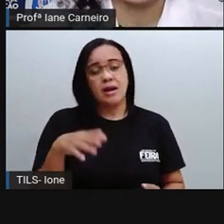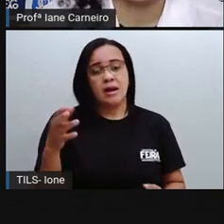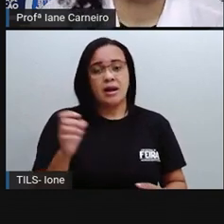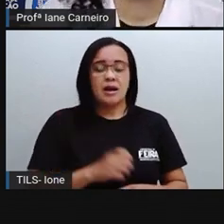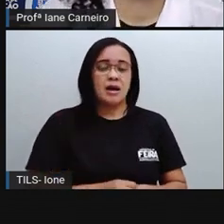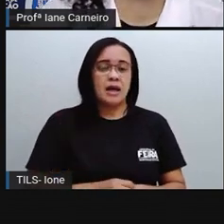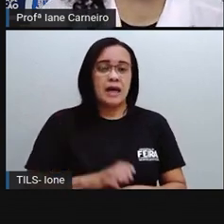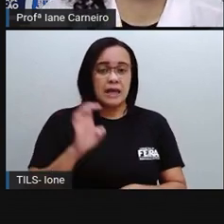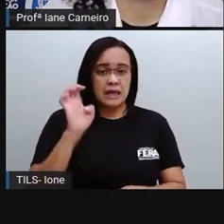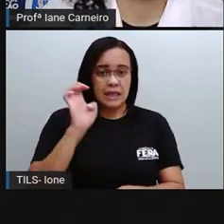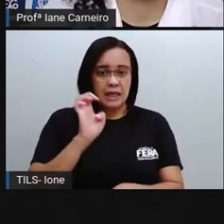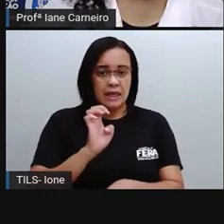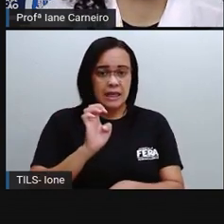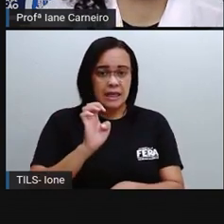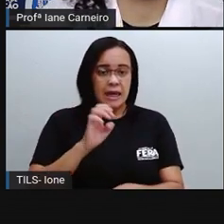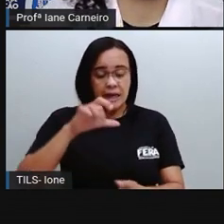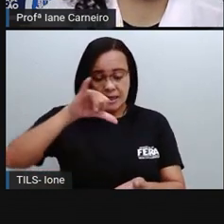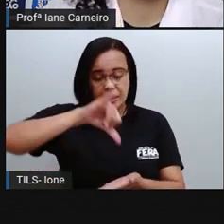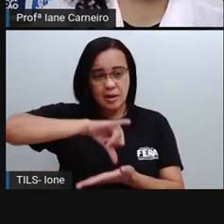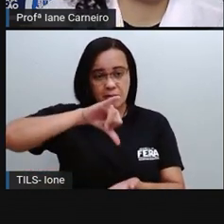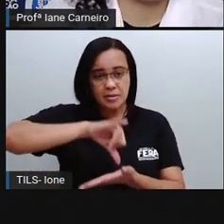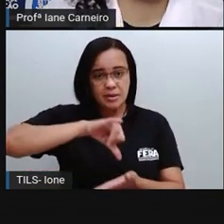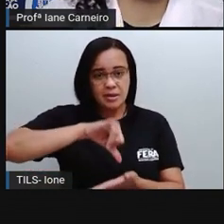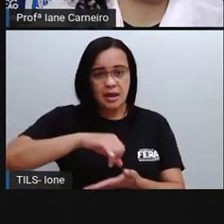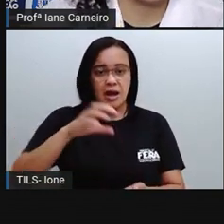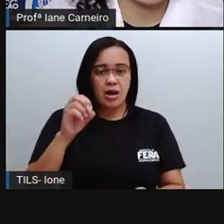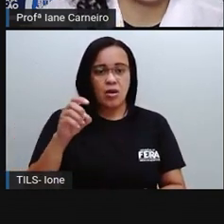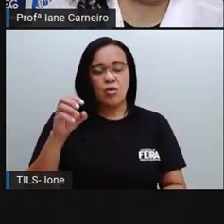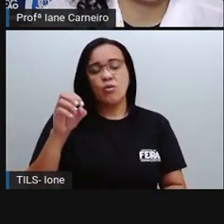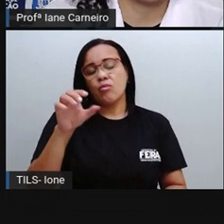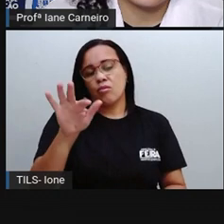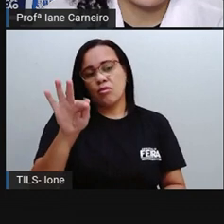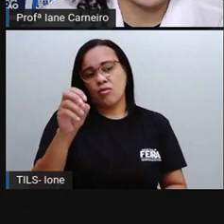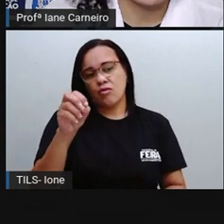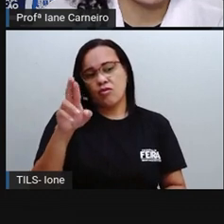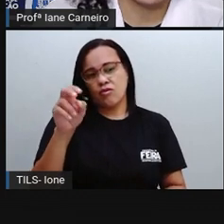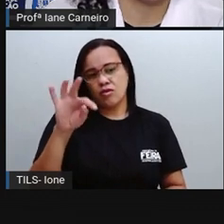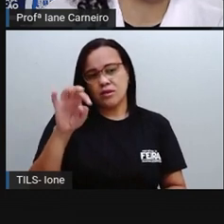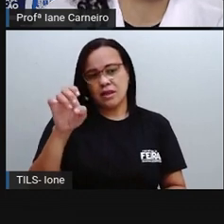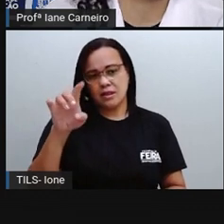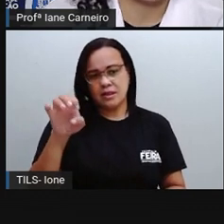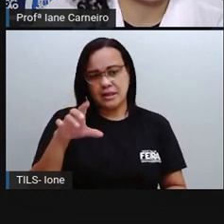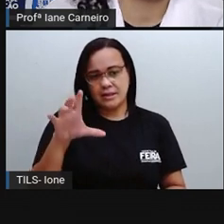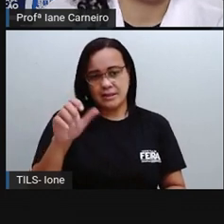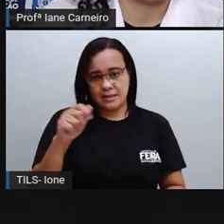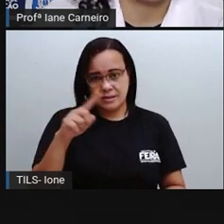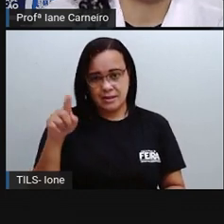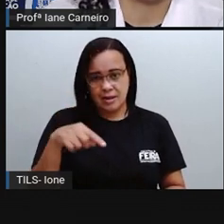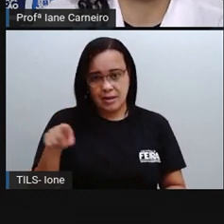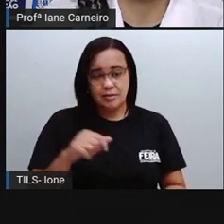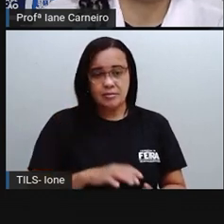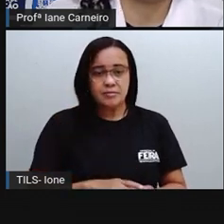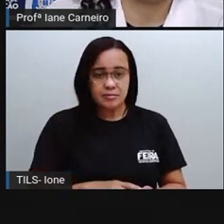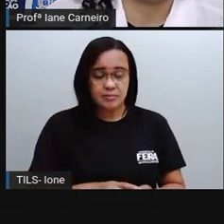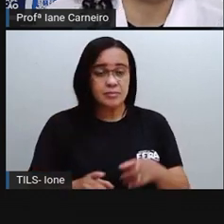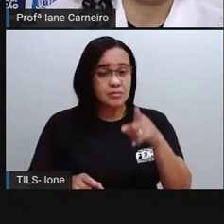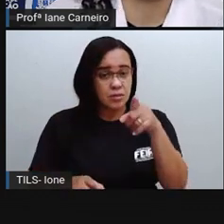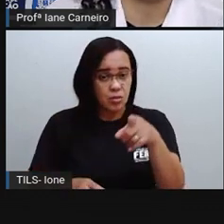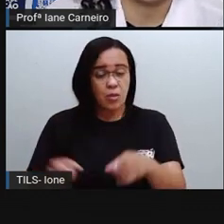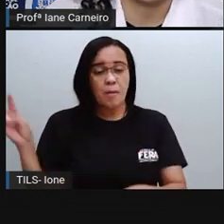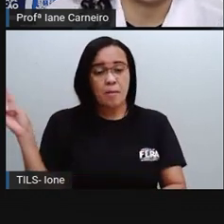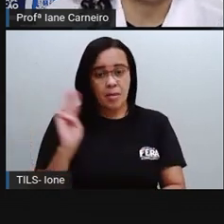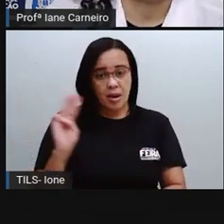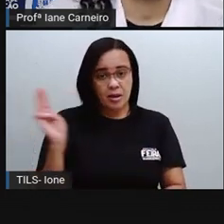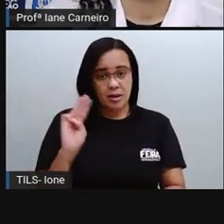tá bom? Então, gente tem aqui, ó, São Luís do Maranhão, que é a capital, né? O estado é o Maranhão e quem